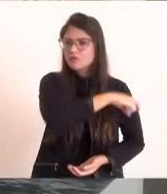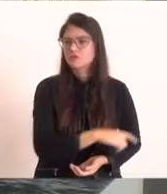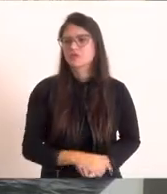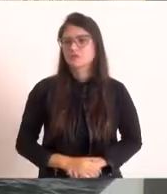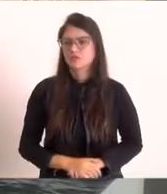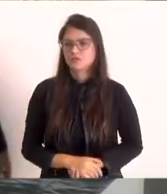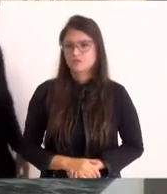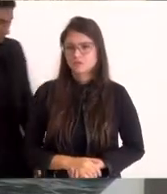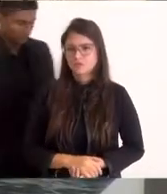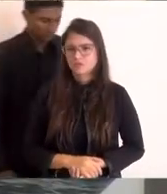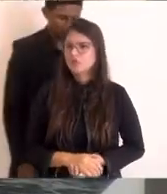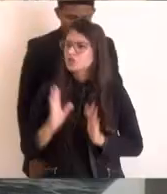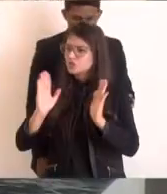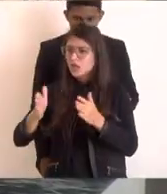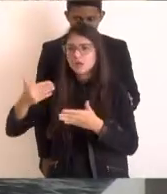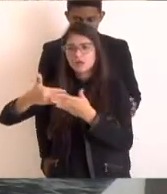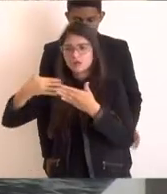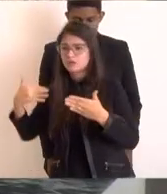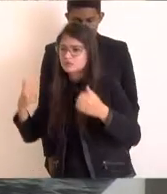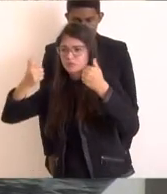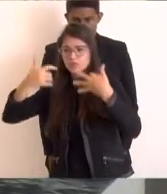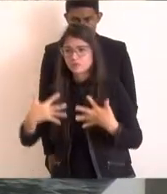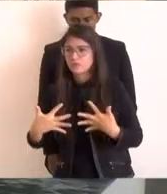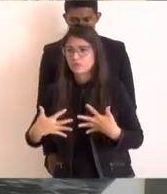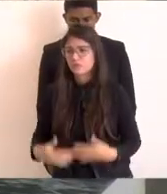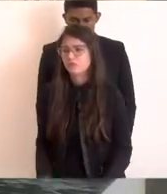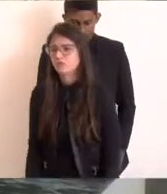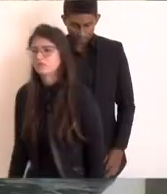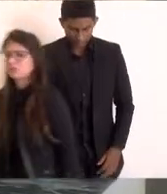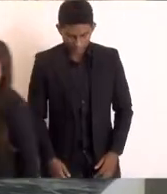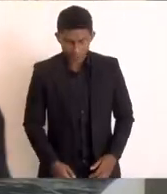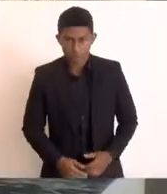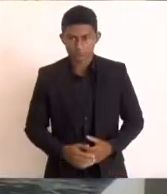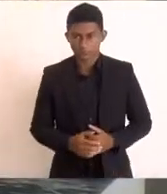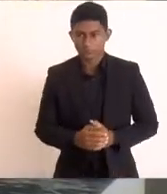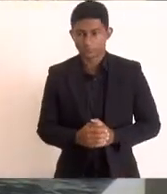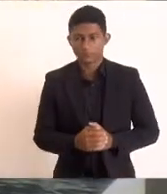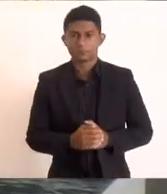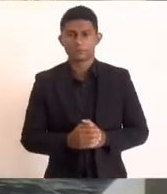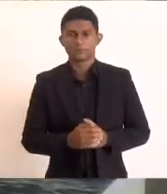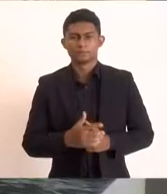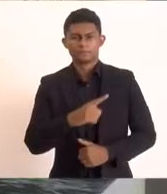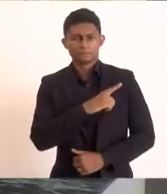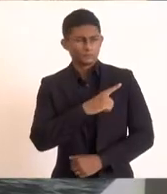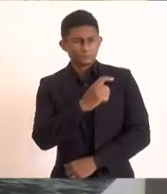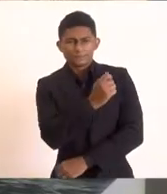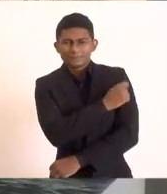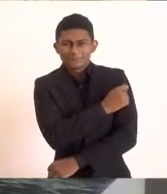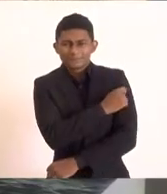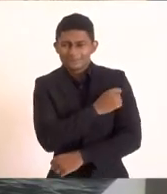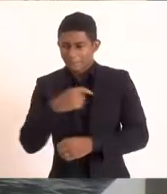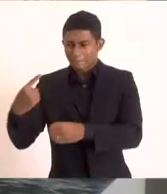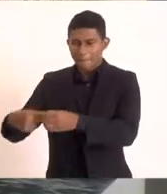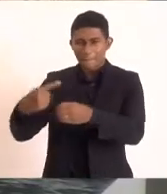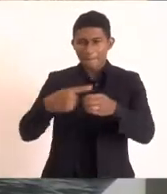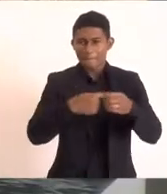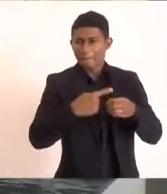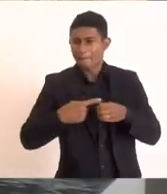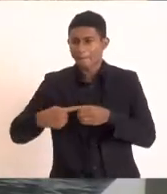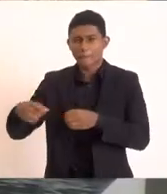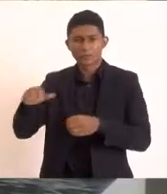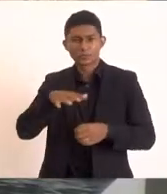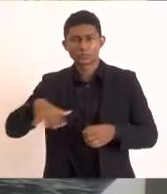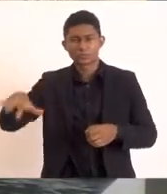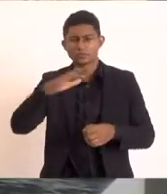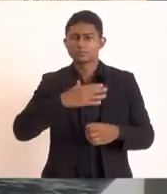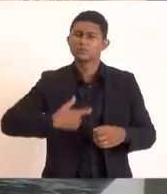falado aqui, nós temos estudantes em todos os municípios da região. Então, gente traz aqui esse apelo para